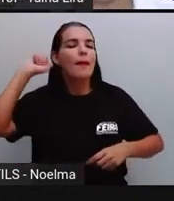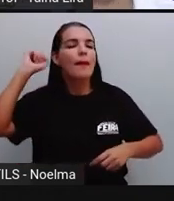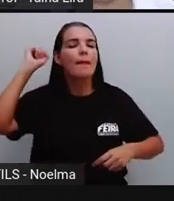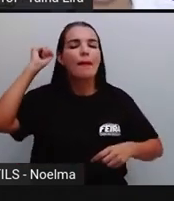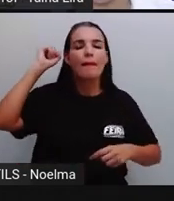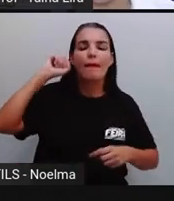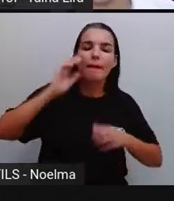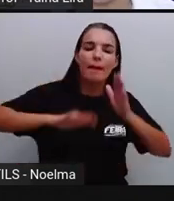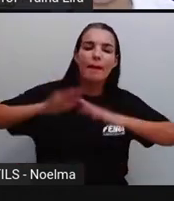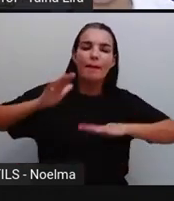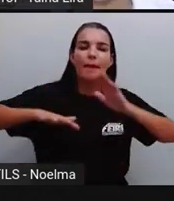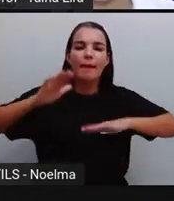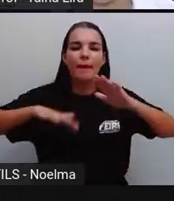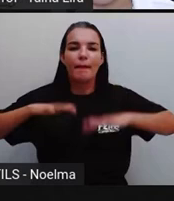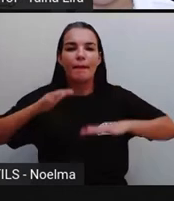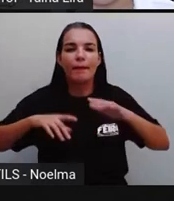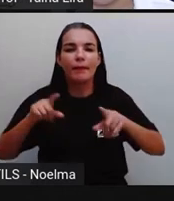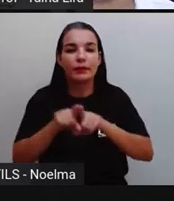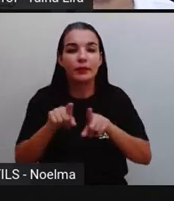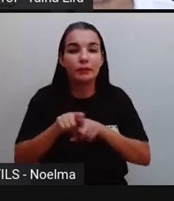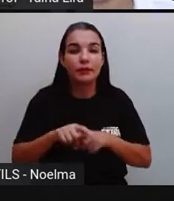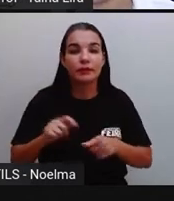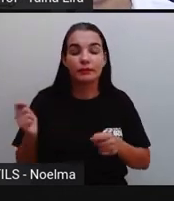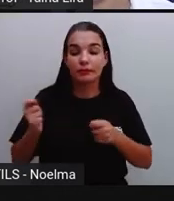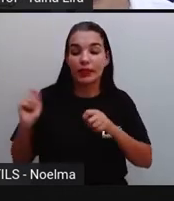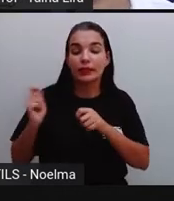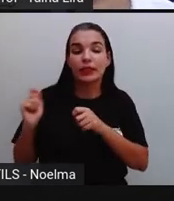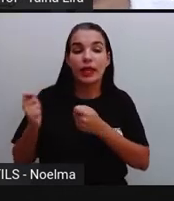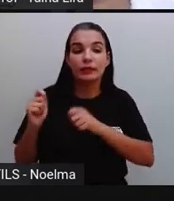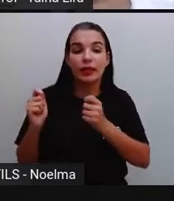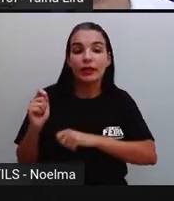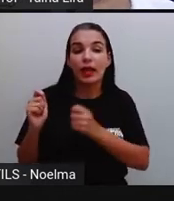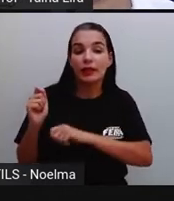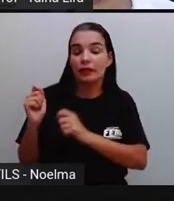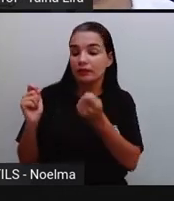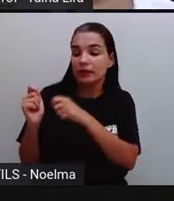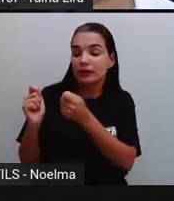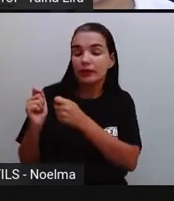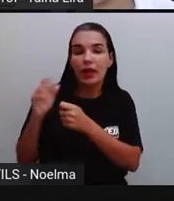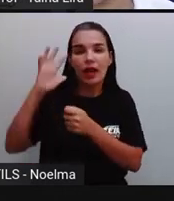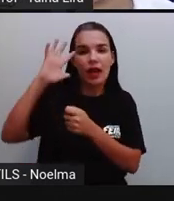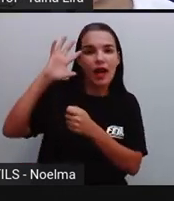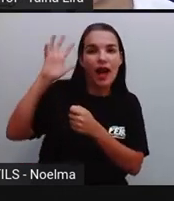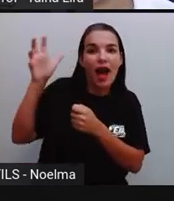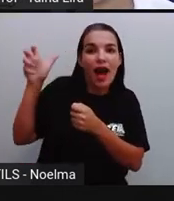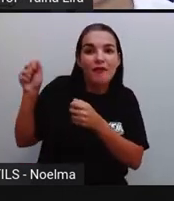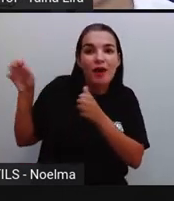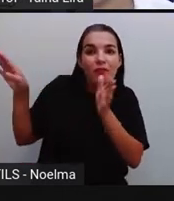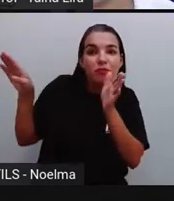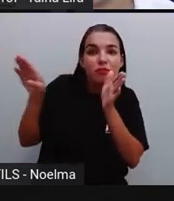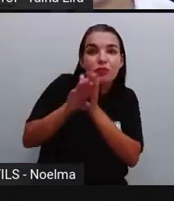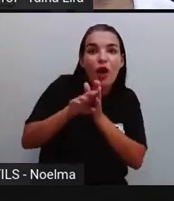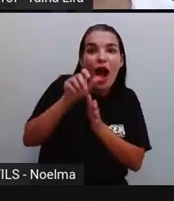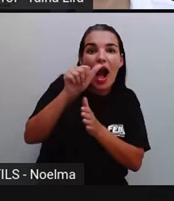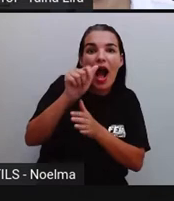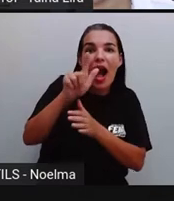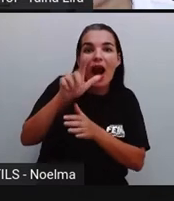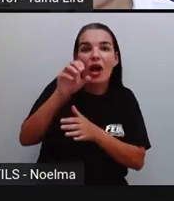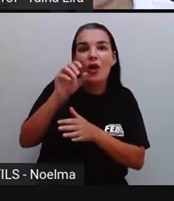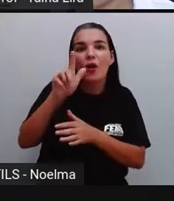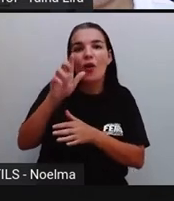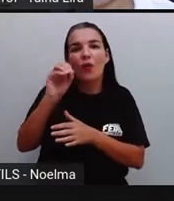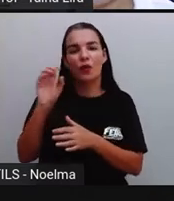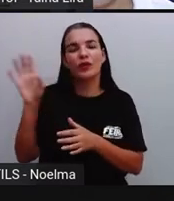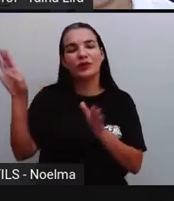E aprende a tocar a gogó. Nós já vimos que é um instrumento que veio da onde mesmo no segundo ano a gogó? Da